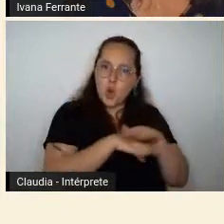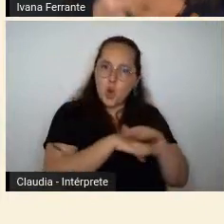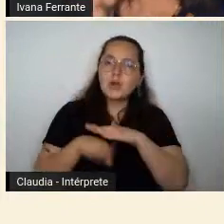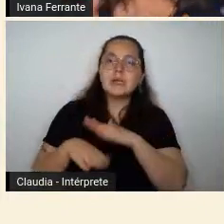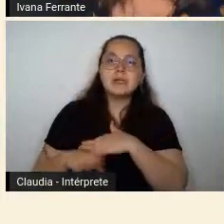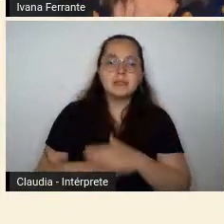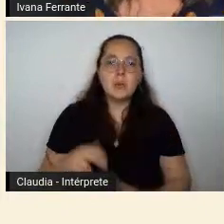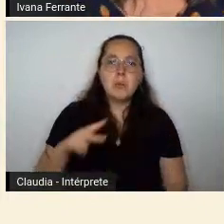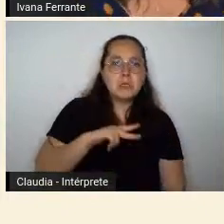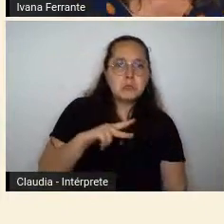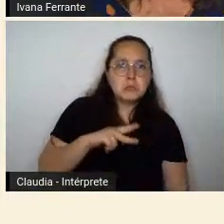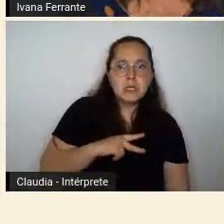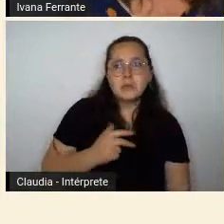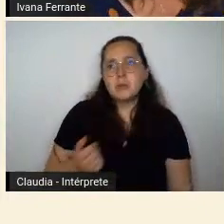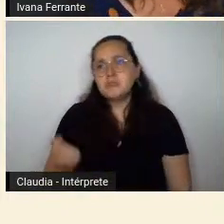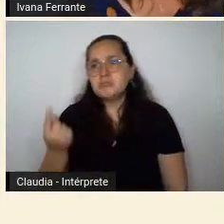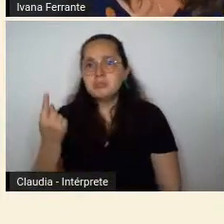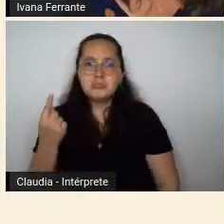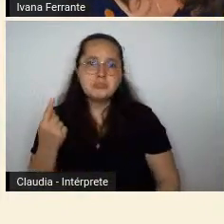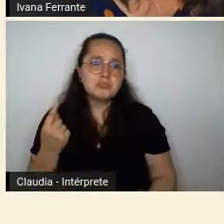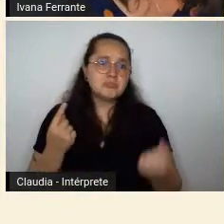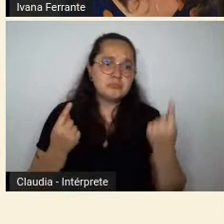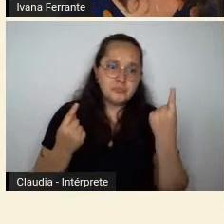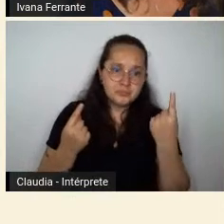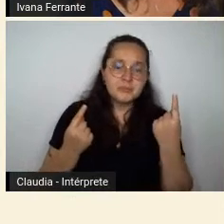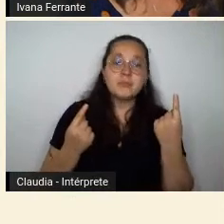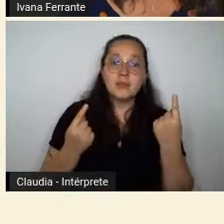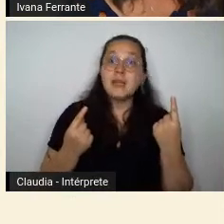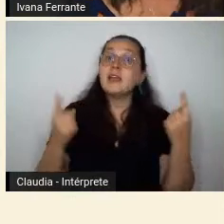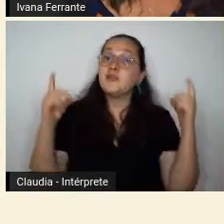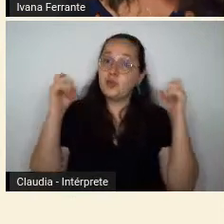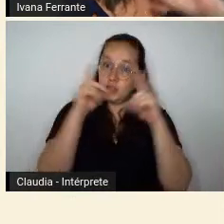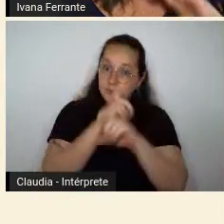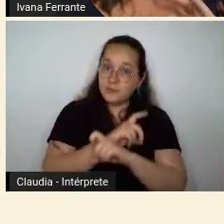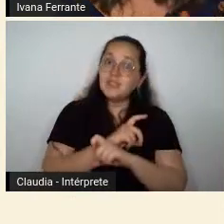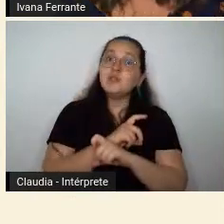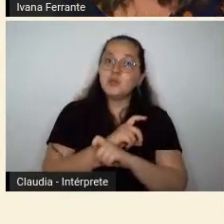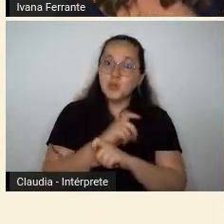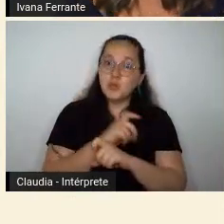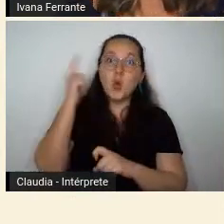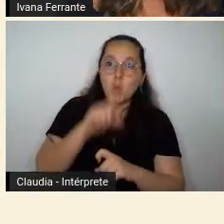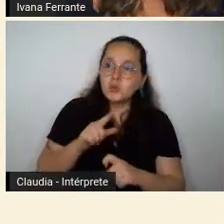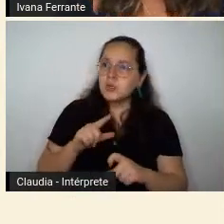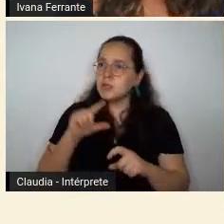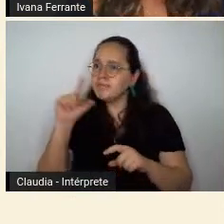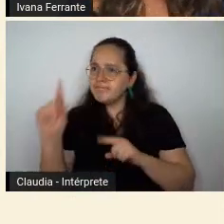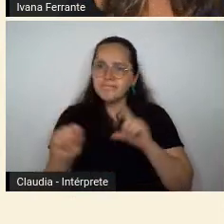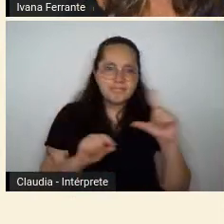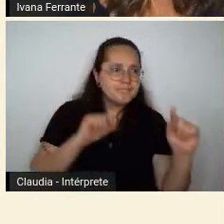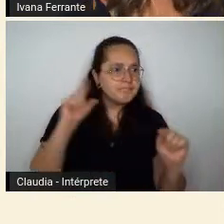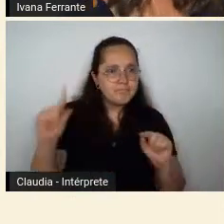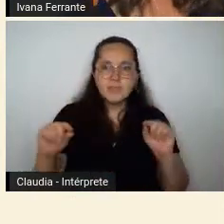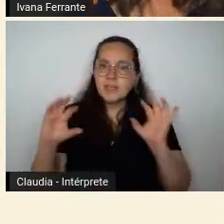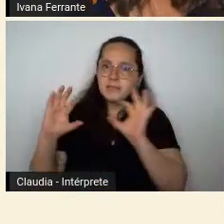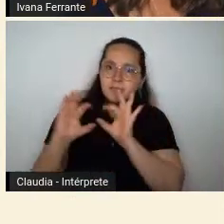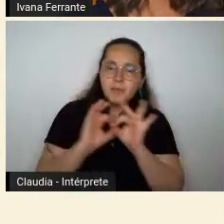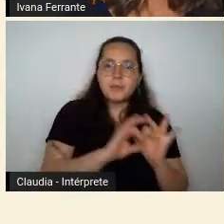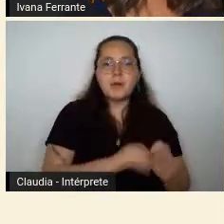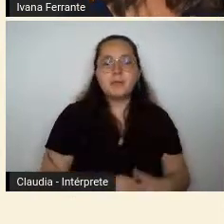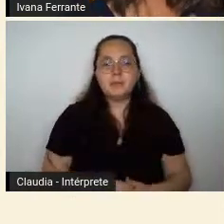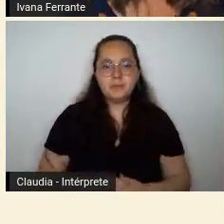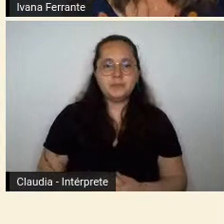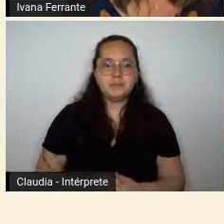quadro aqui e outro por lá, o que foi difícil fazer a reunião e remontar, né? Como está aí na